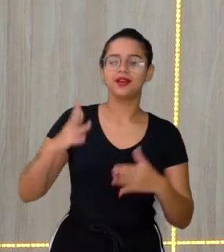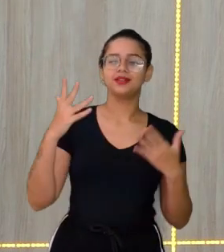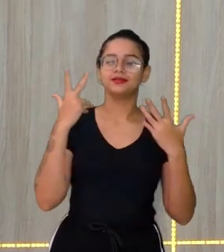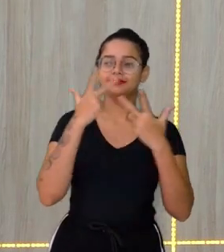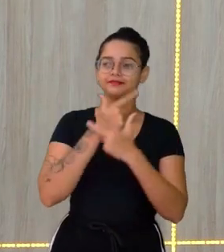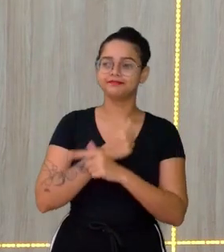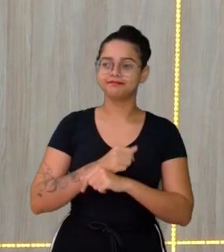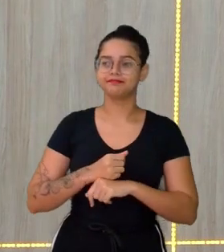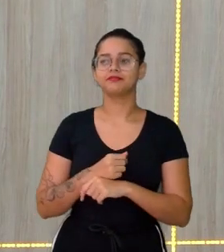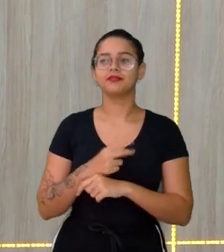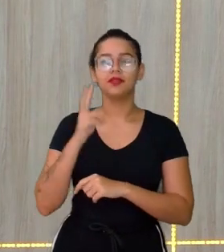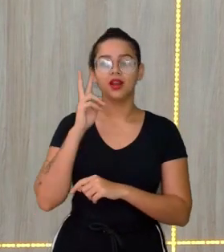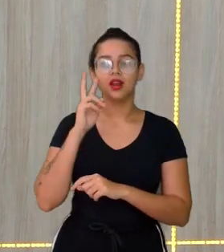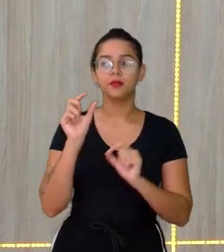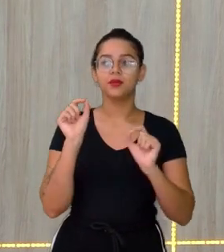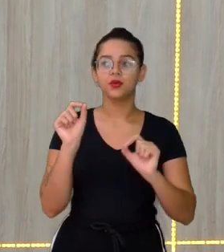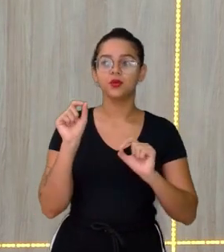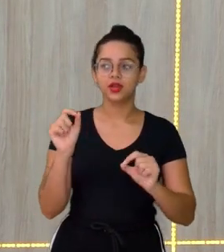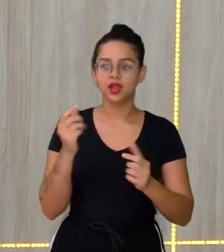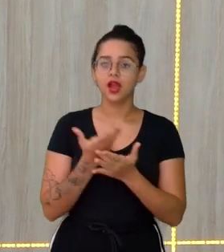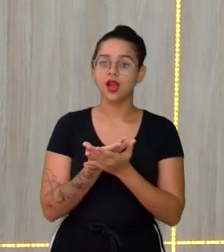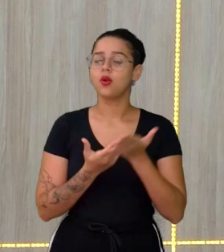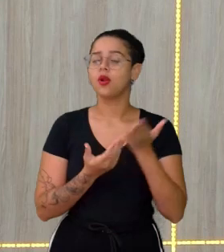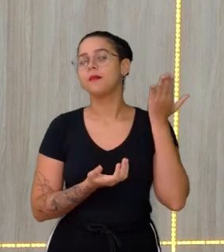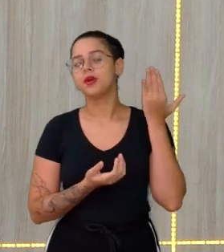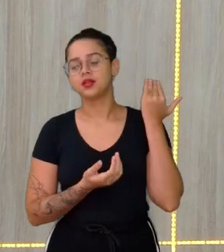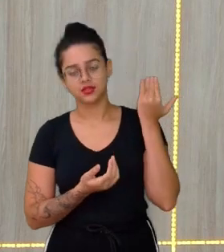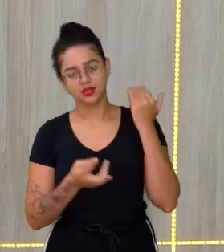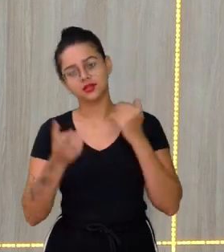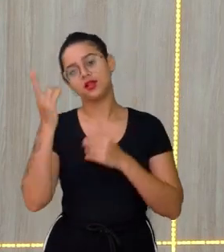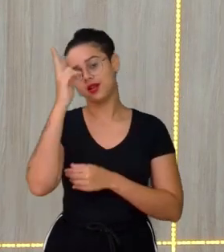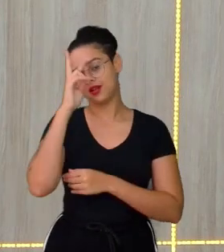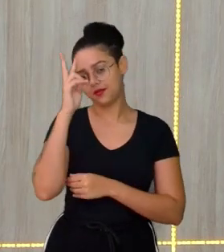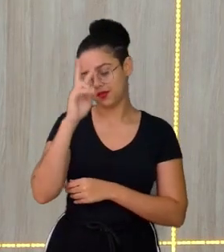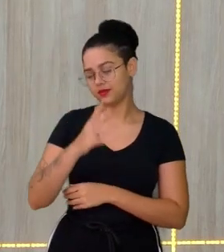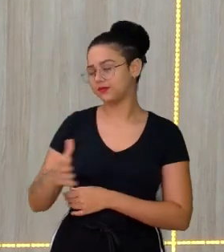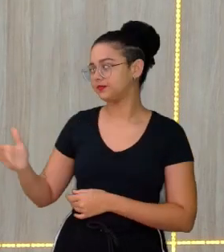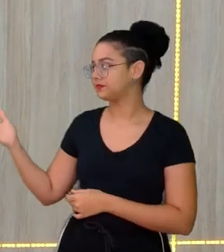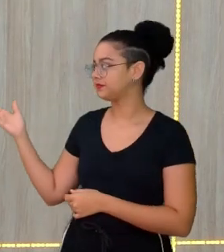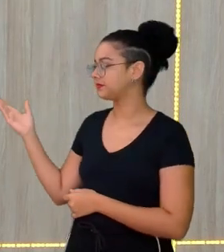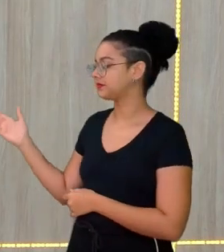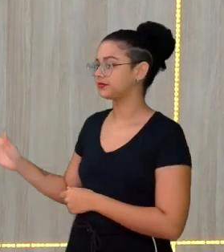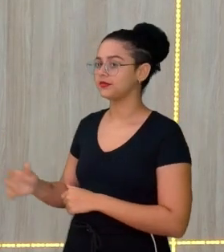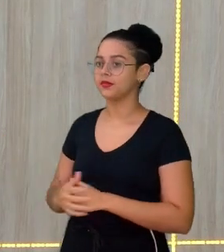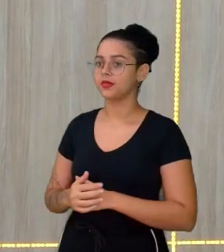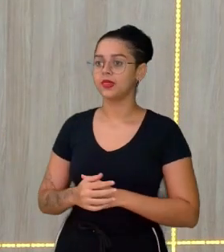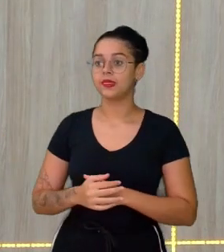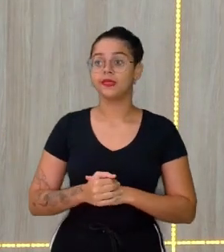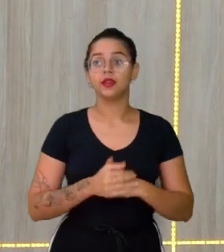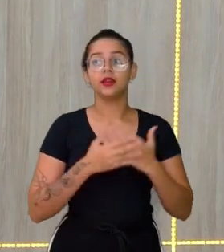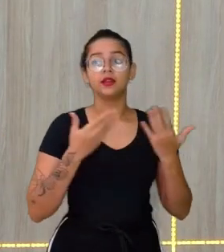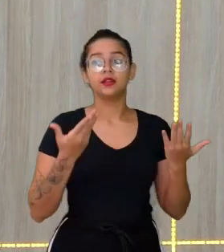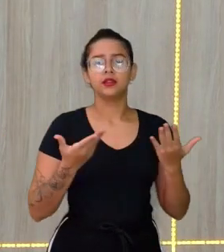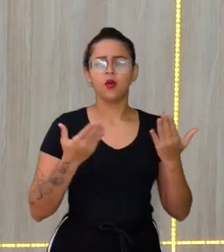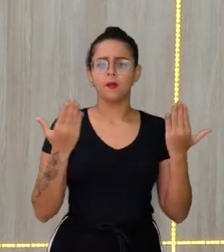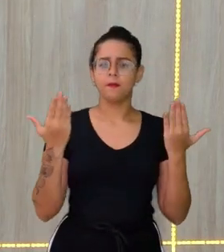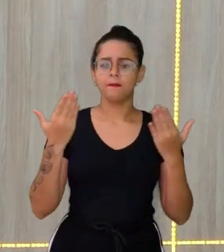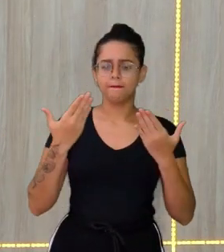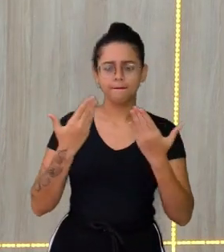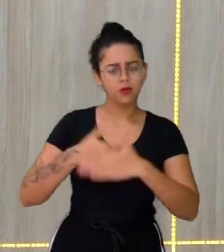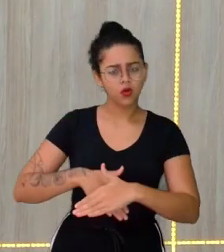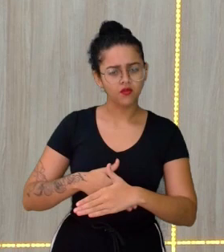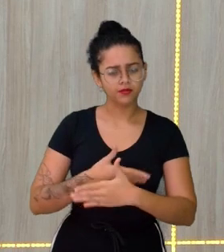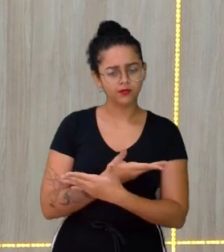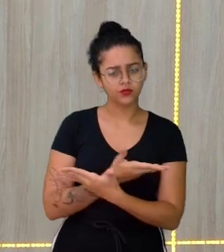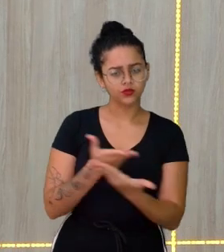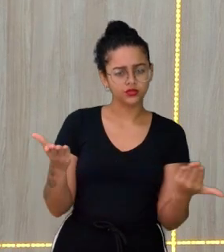só Que nos remete A aula passada Então se eu pegar Vou botar uma prova dessa aqui assim para vocês Mandei